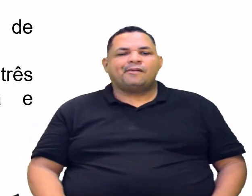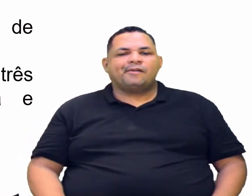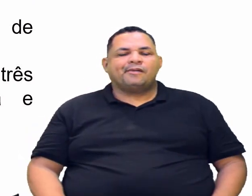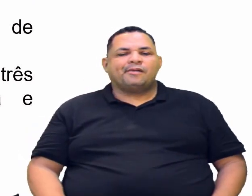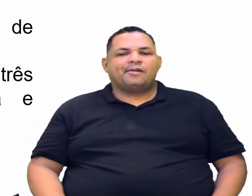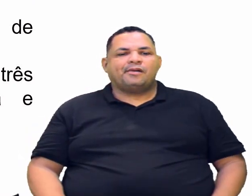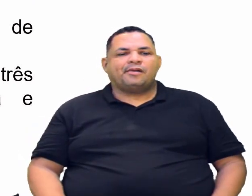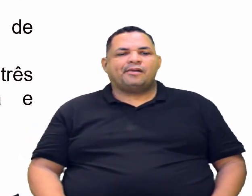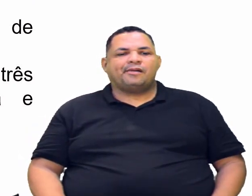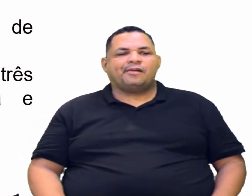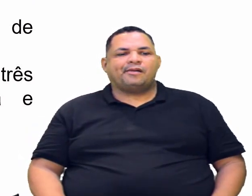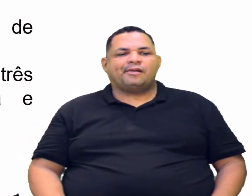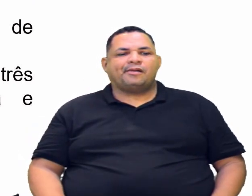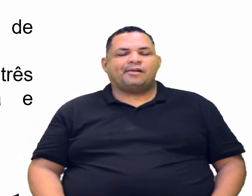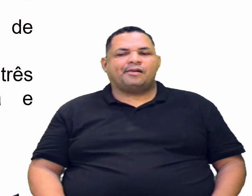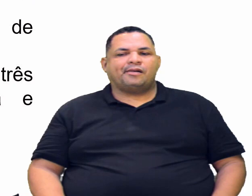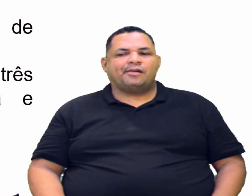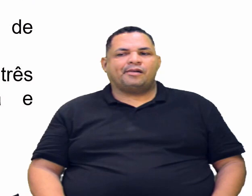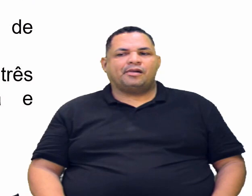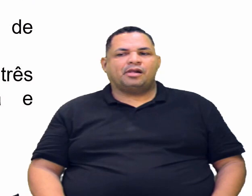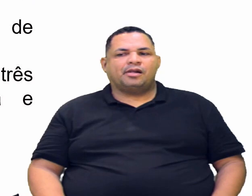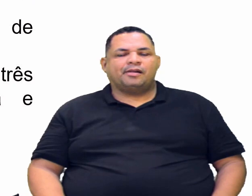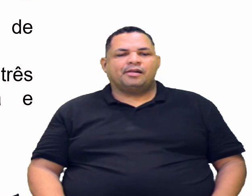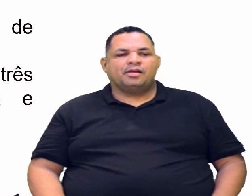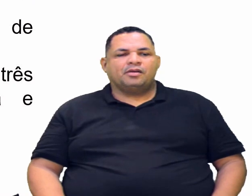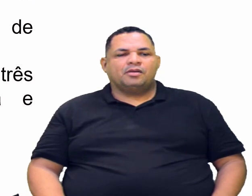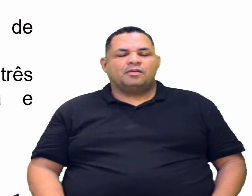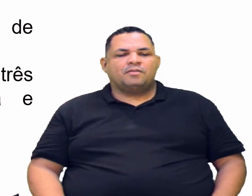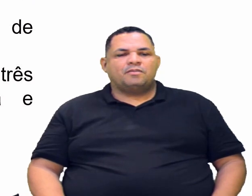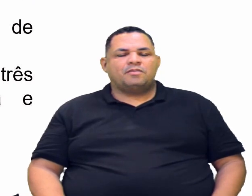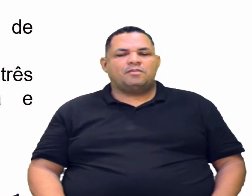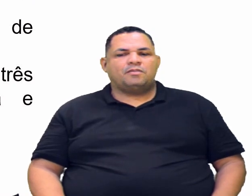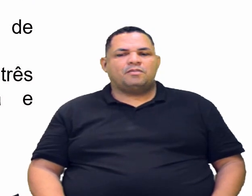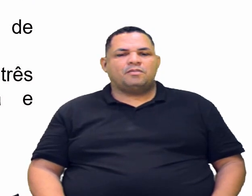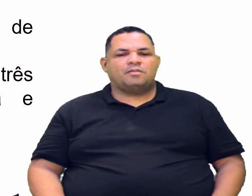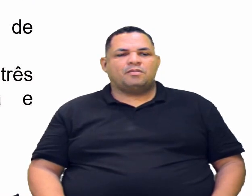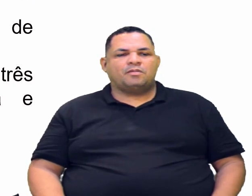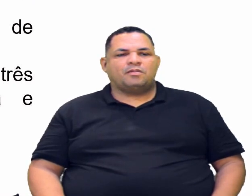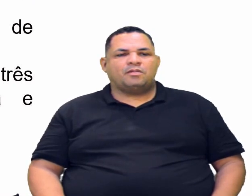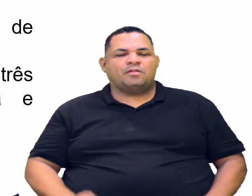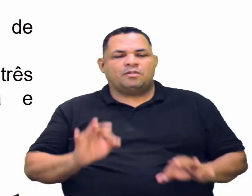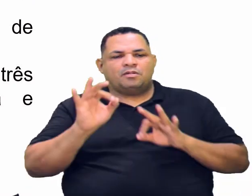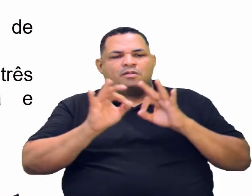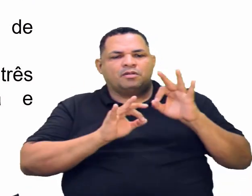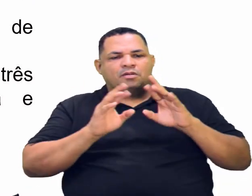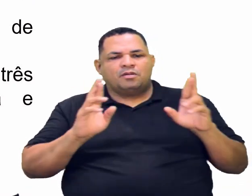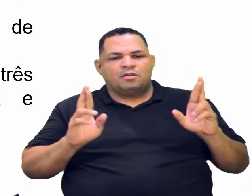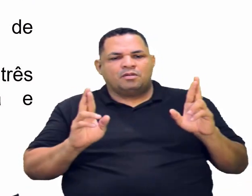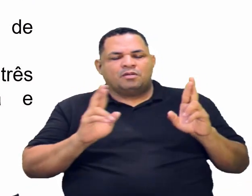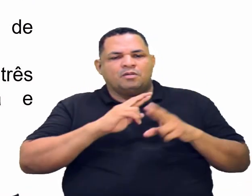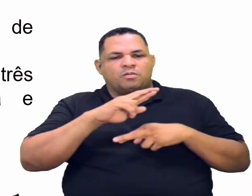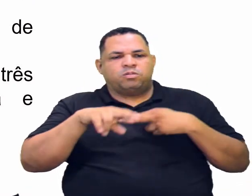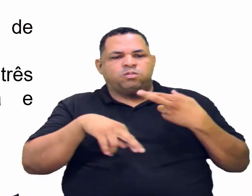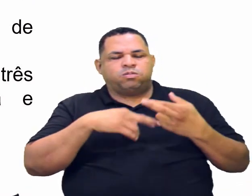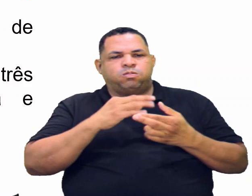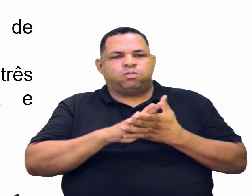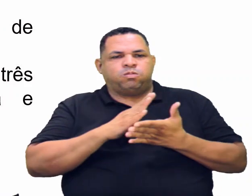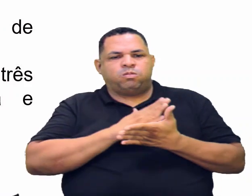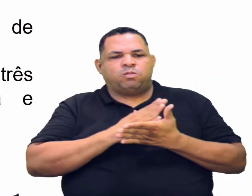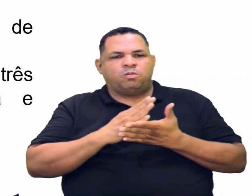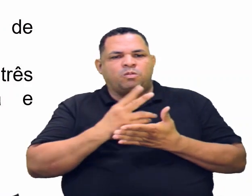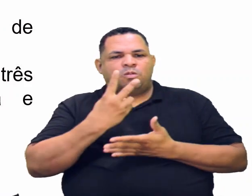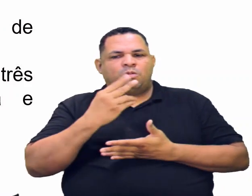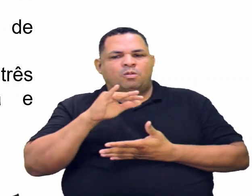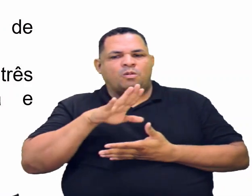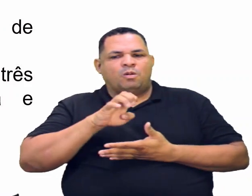E aí, você vai ter que montar a reação para observar se a partir do